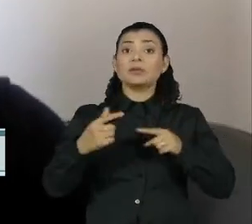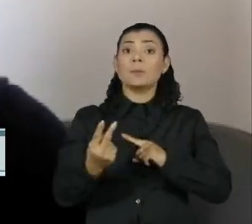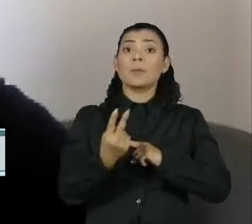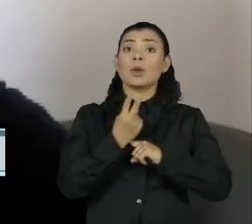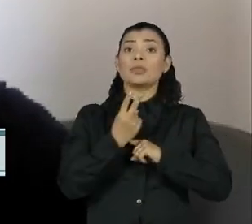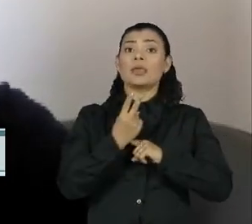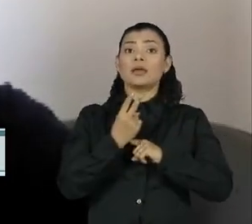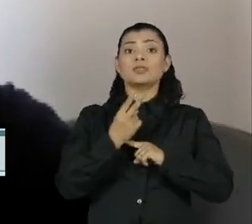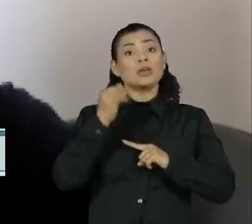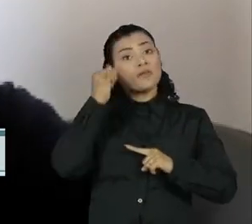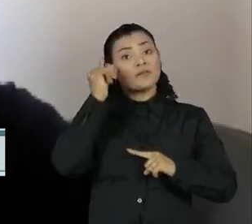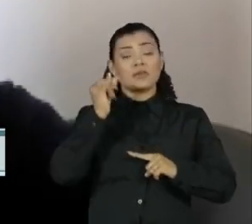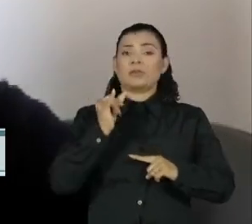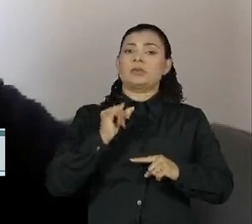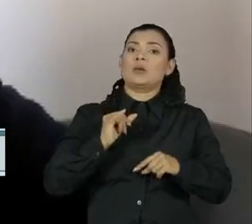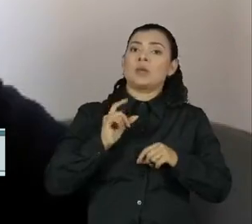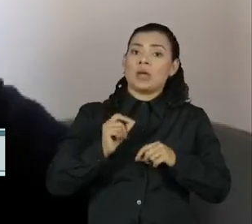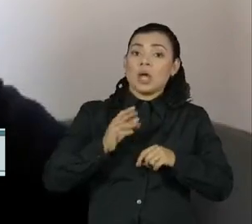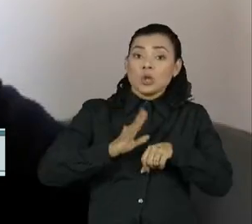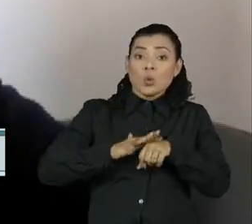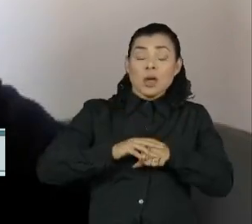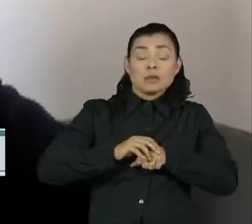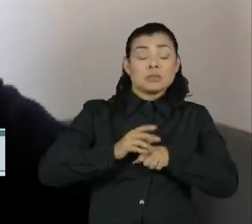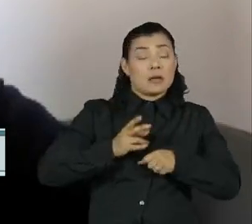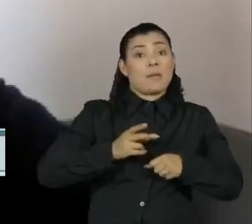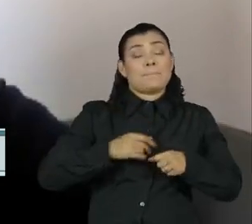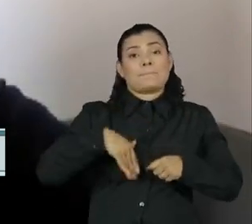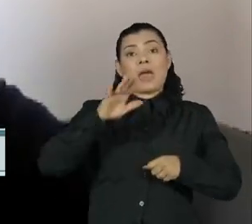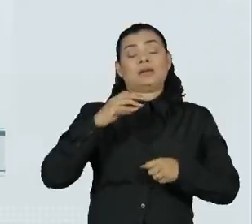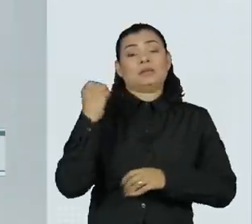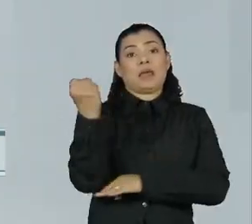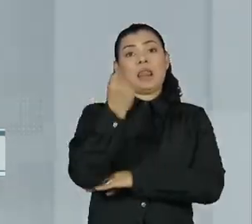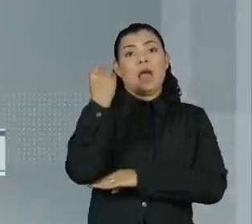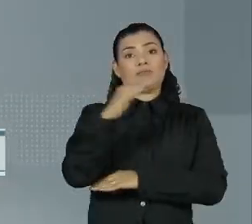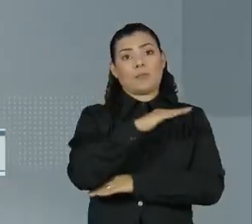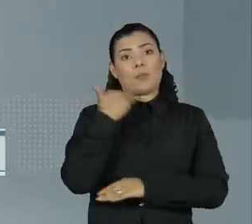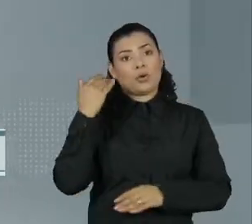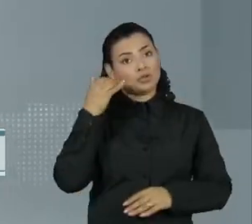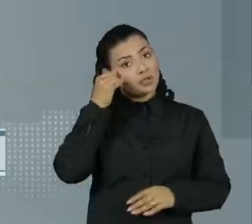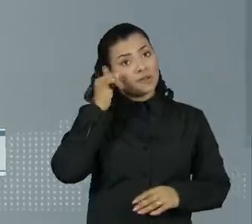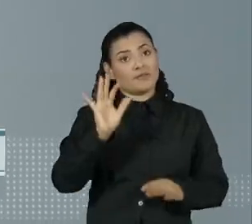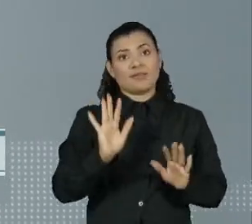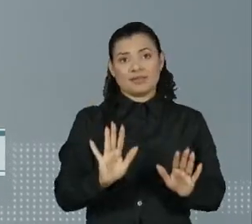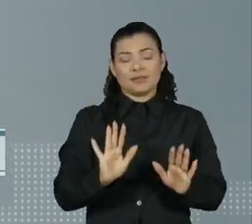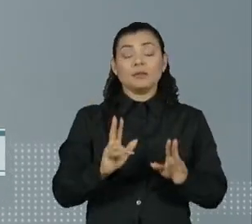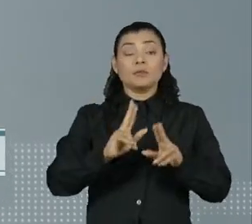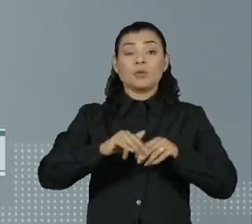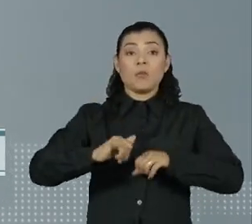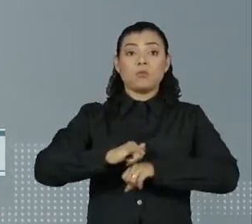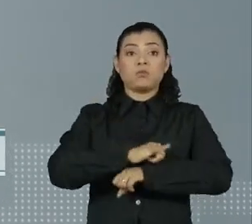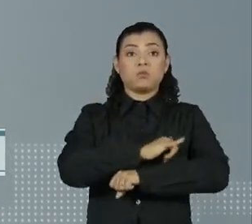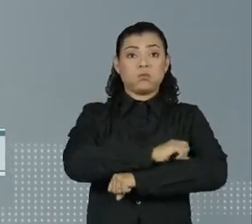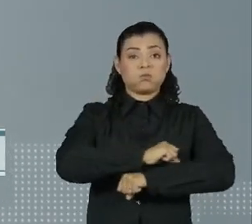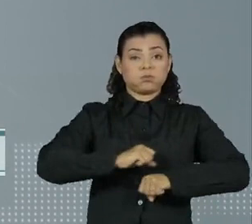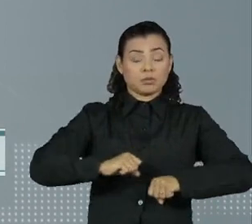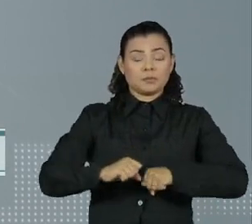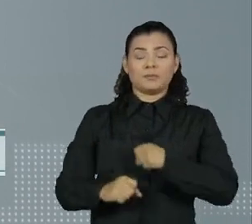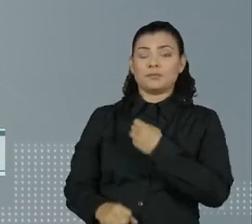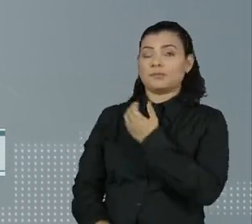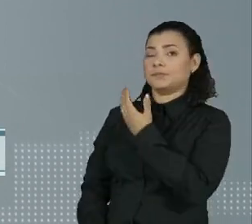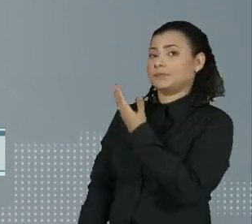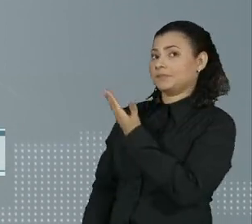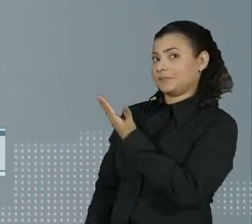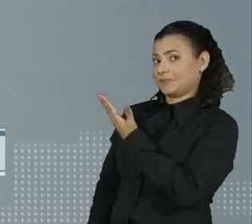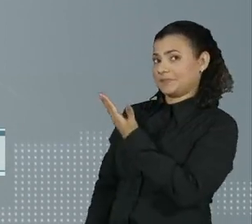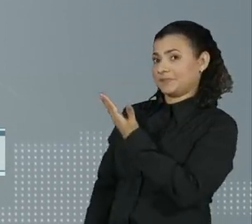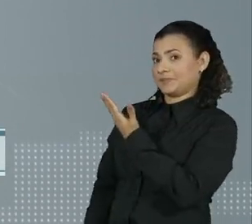forma de que essa doença avance mais rápido e a leve para a mortalidade. A obesidade abdominal dinapênica, que é a combinação